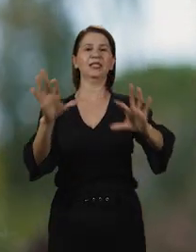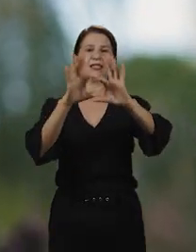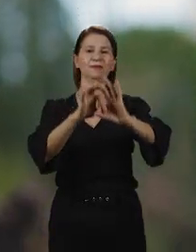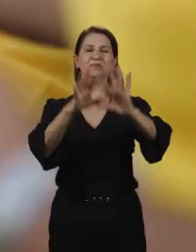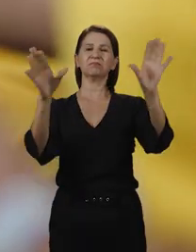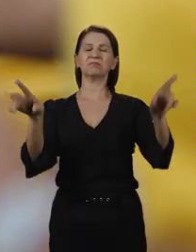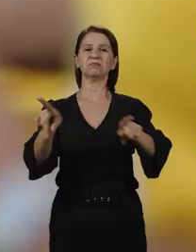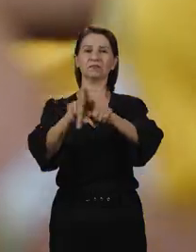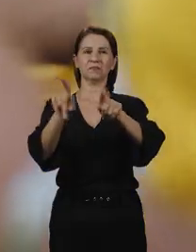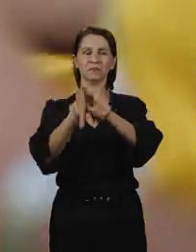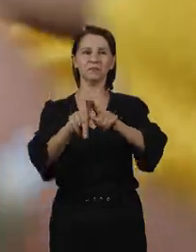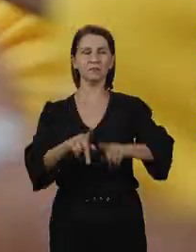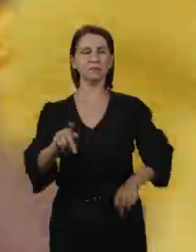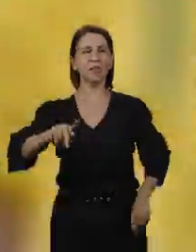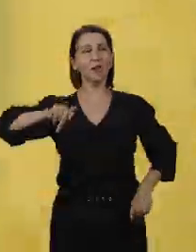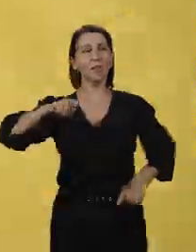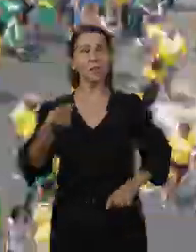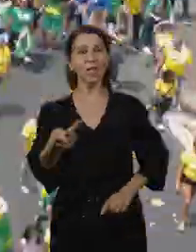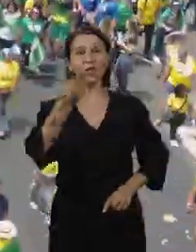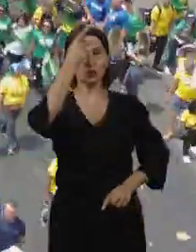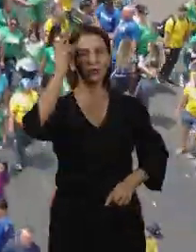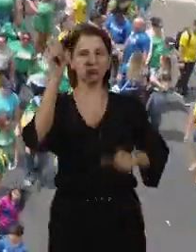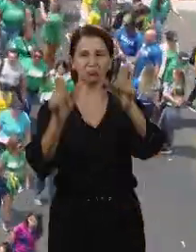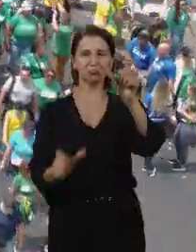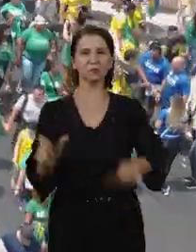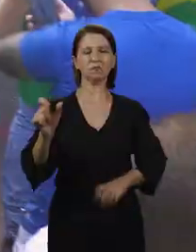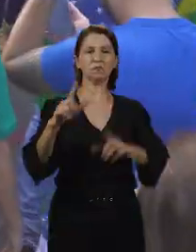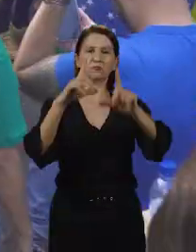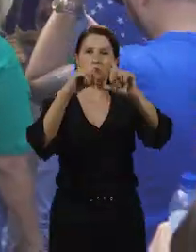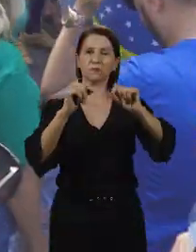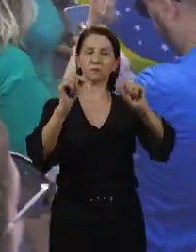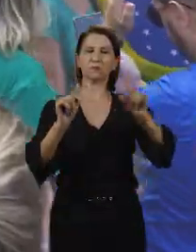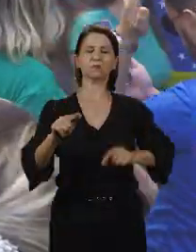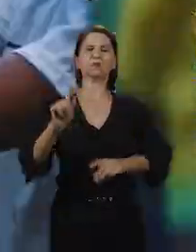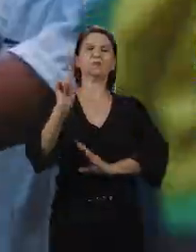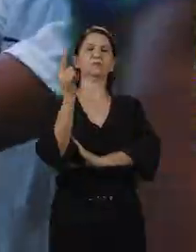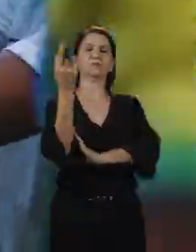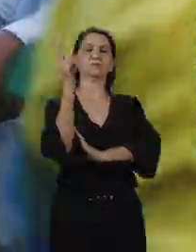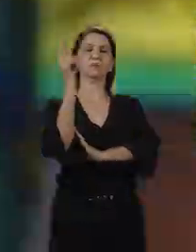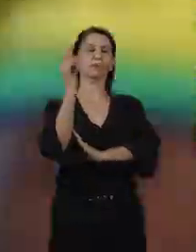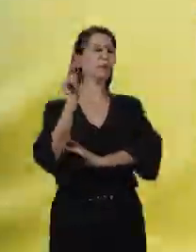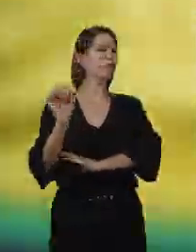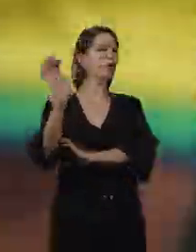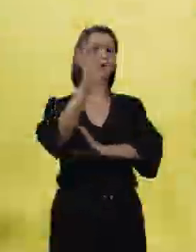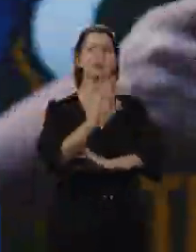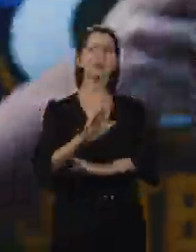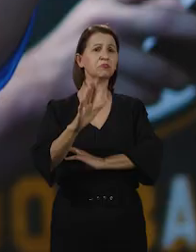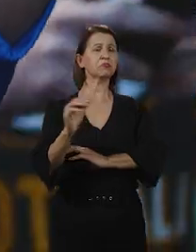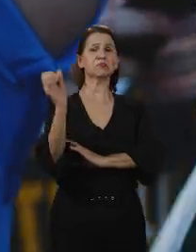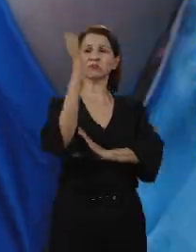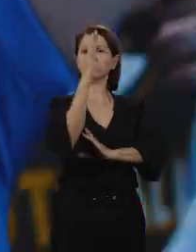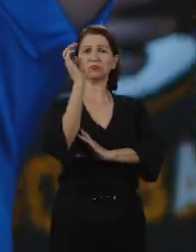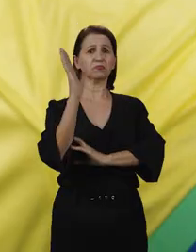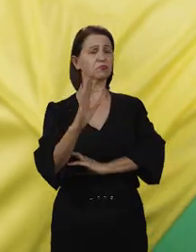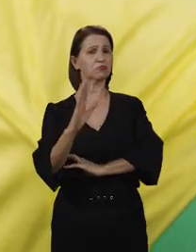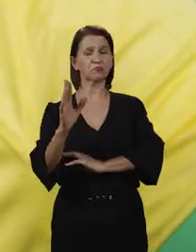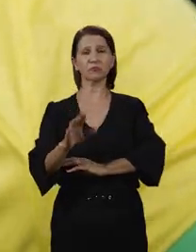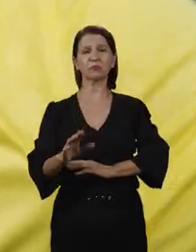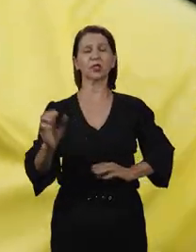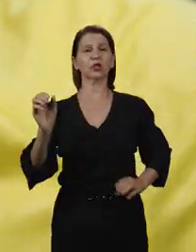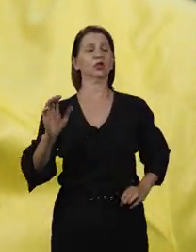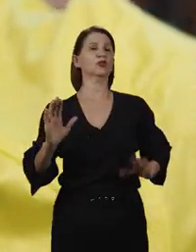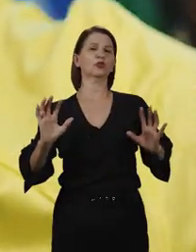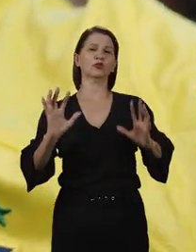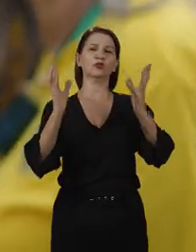liberdade. Foram milhões de brasileiros em Brasília, em Goiás e em todos os cantos do nosso país, que comemoraram ao